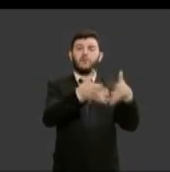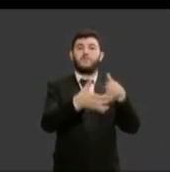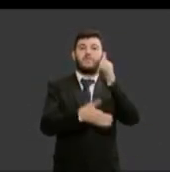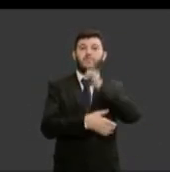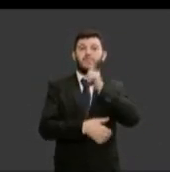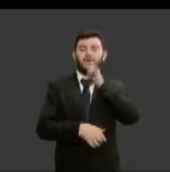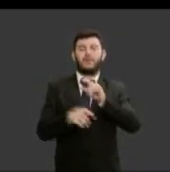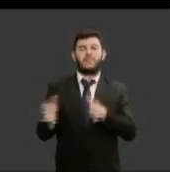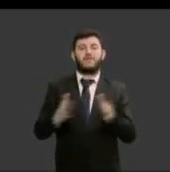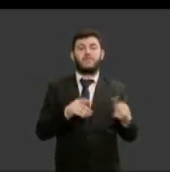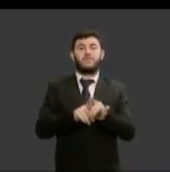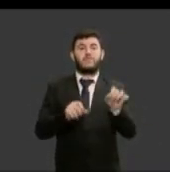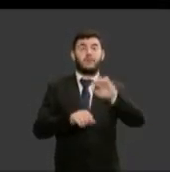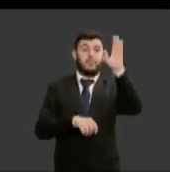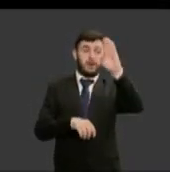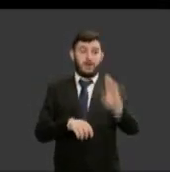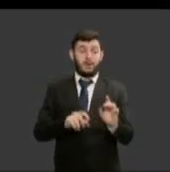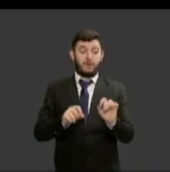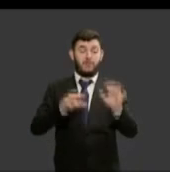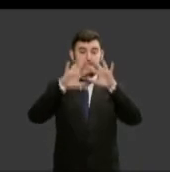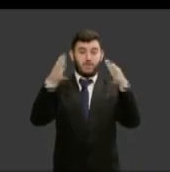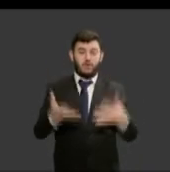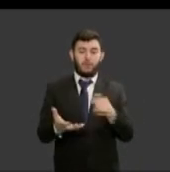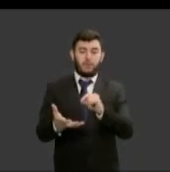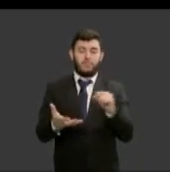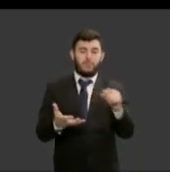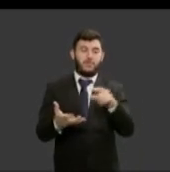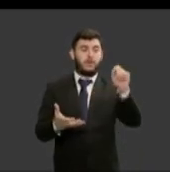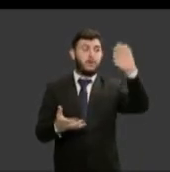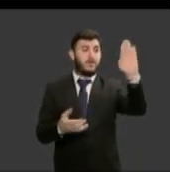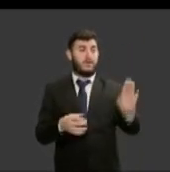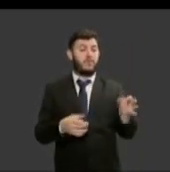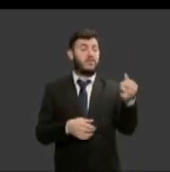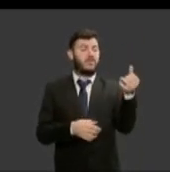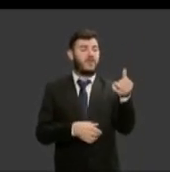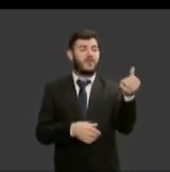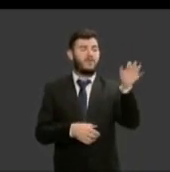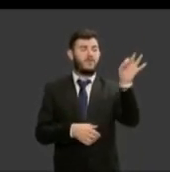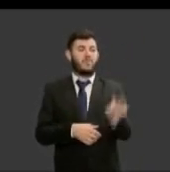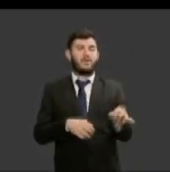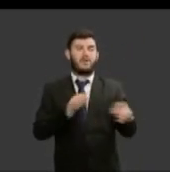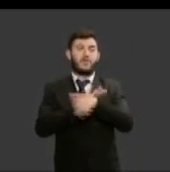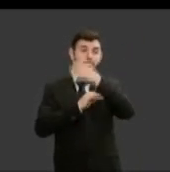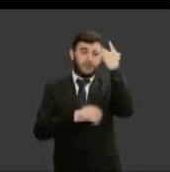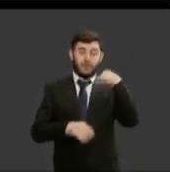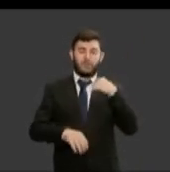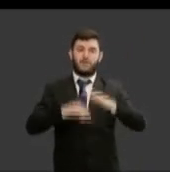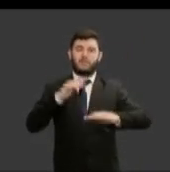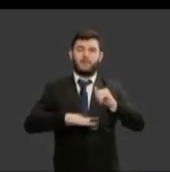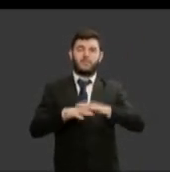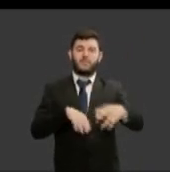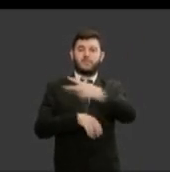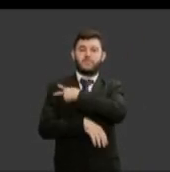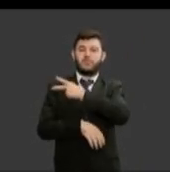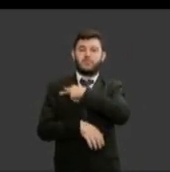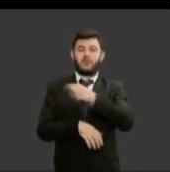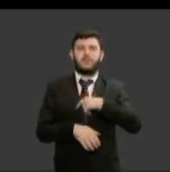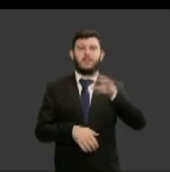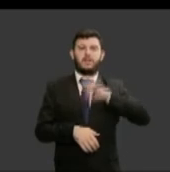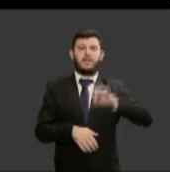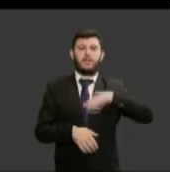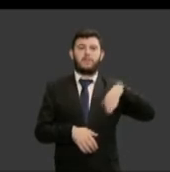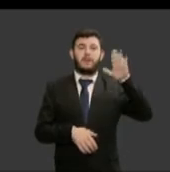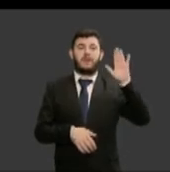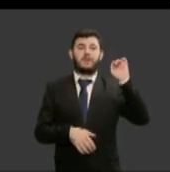países do mundo em que os executivos ganham 50% a mais do que as executivas mulheres as